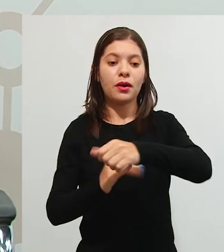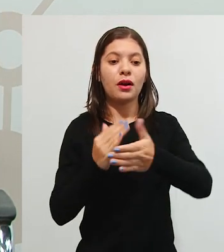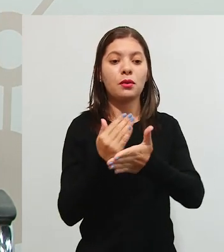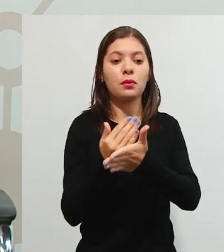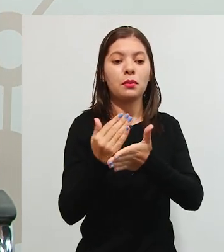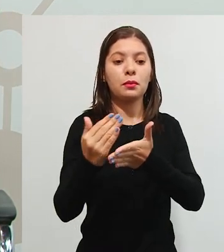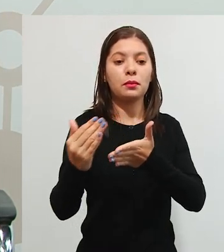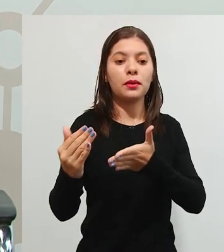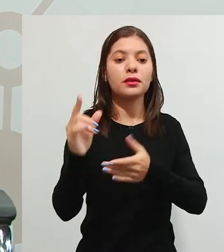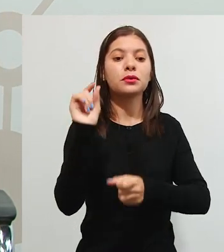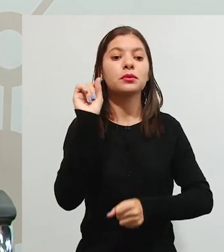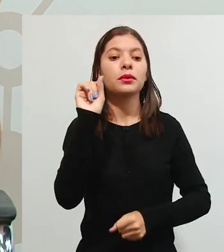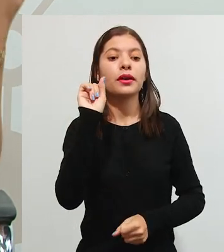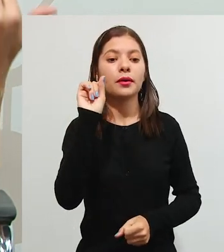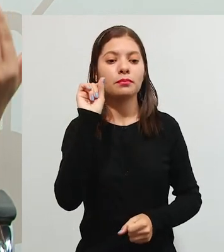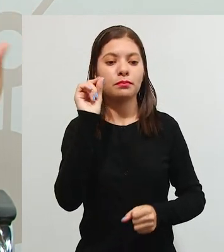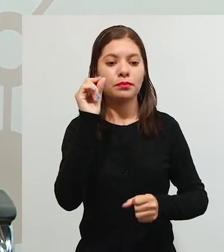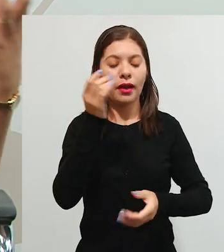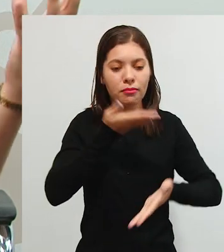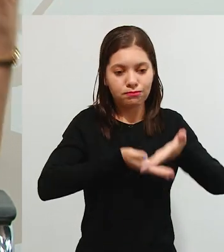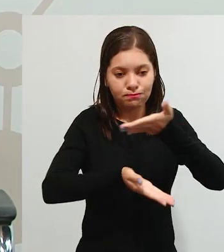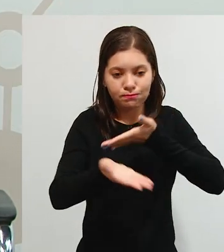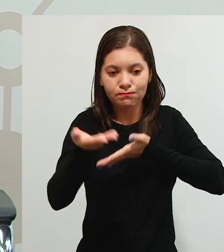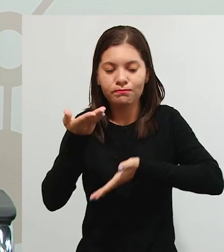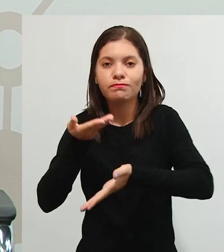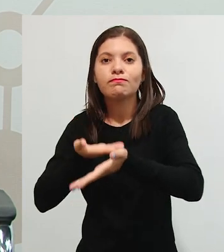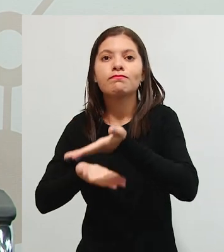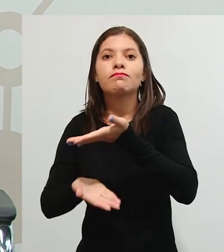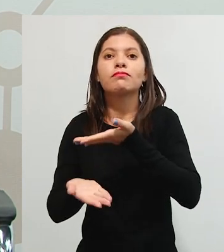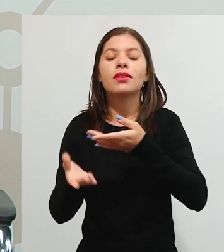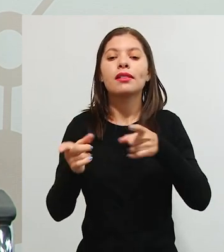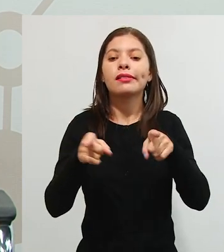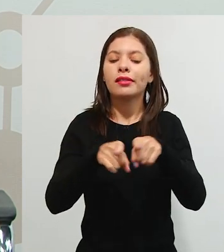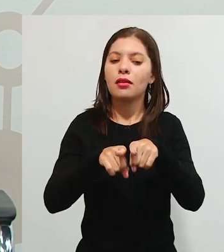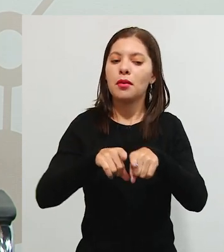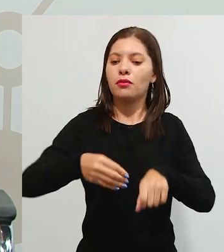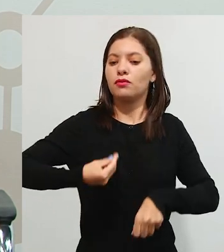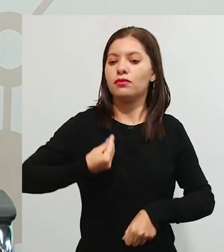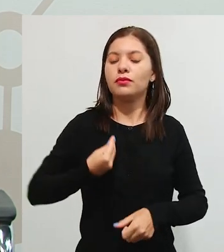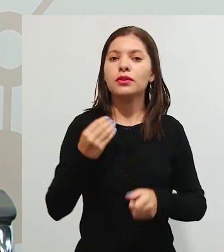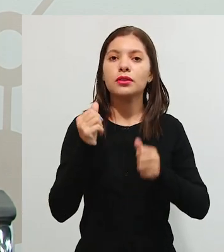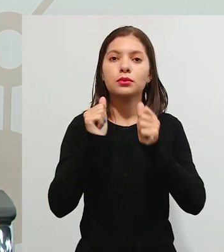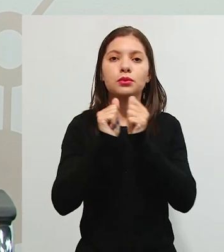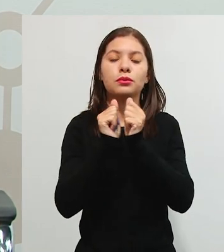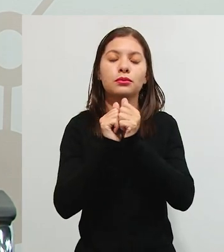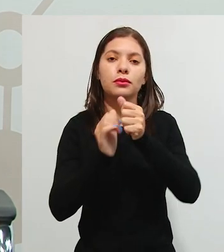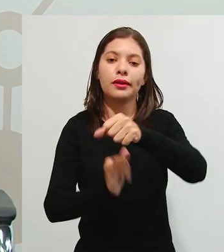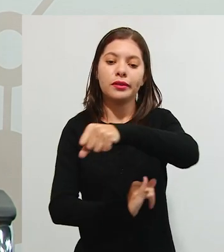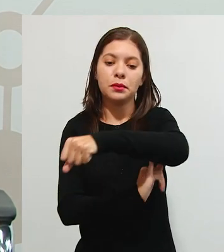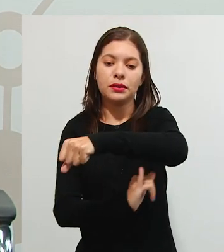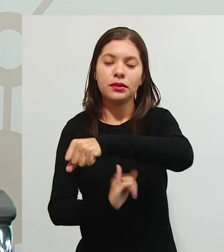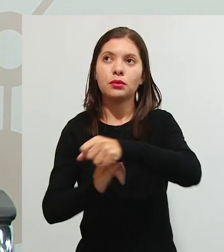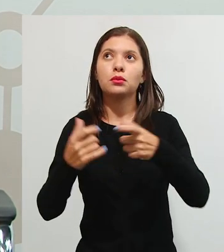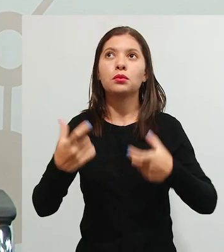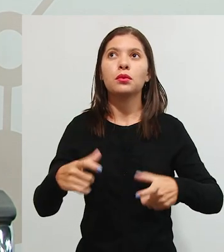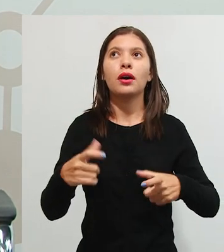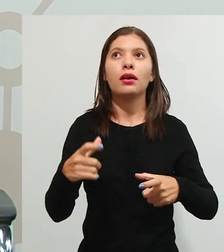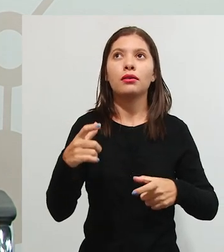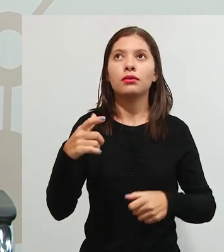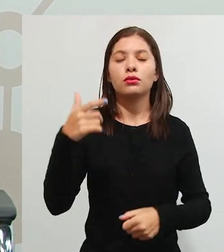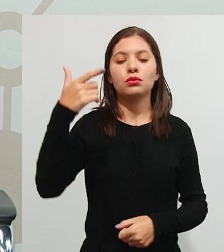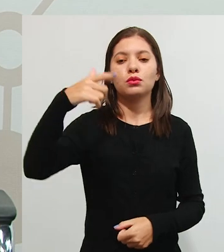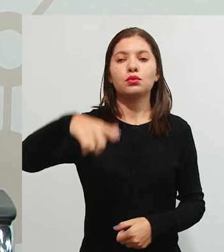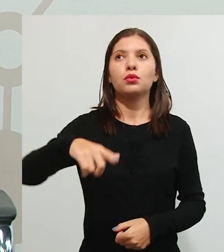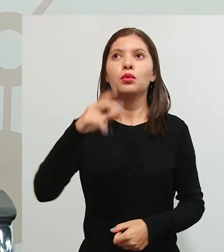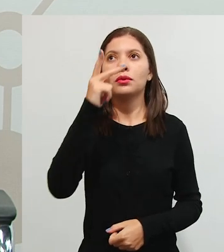e aí elas começam com essa interação e com essa vivência ali na instituição com